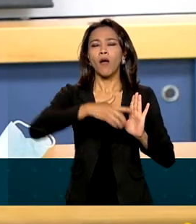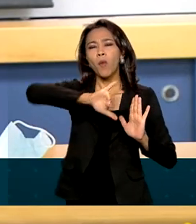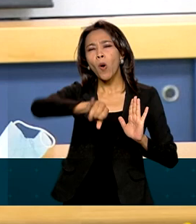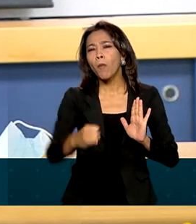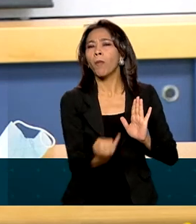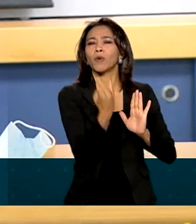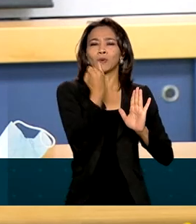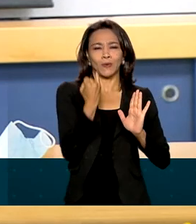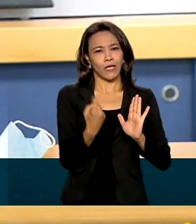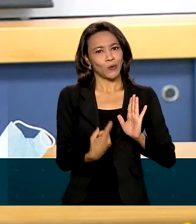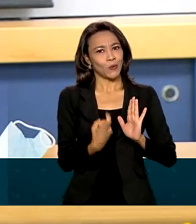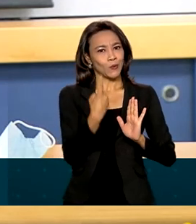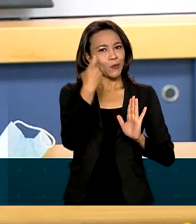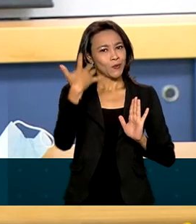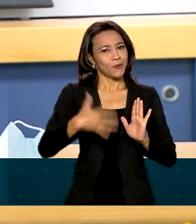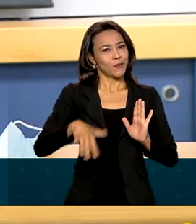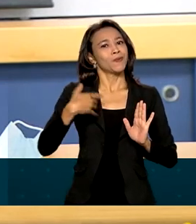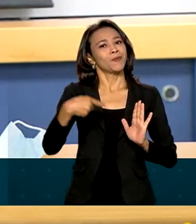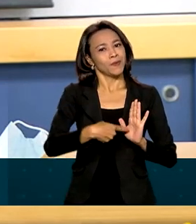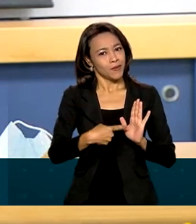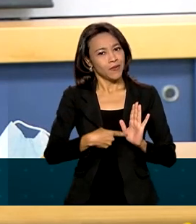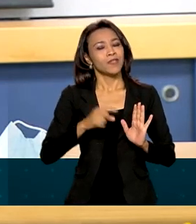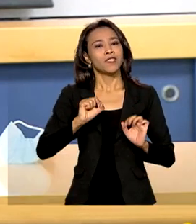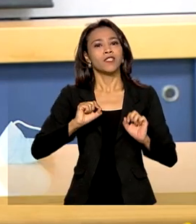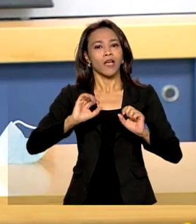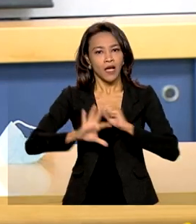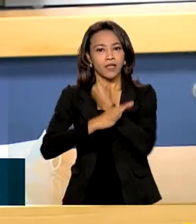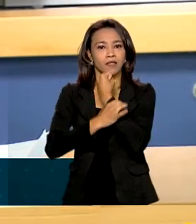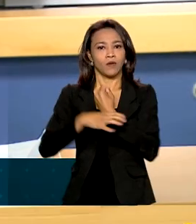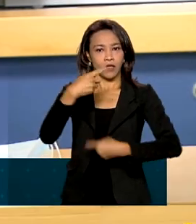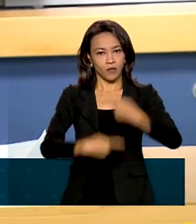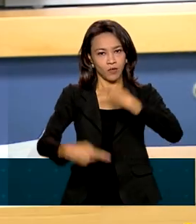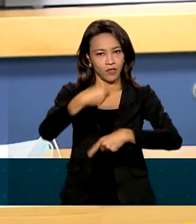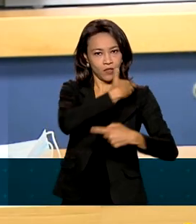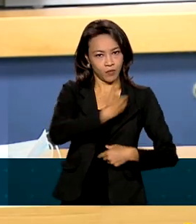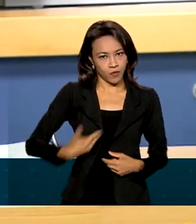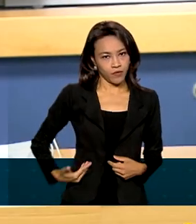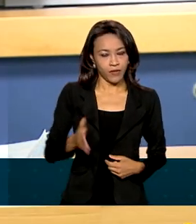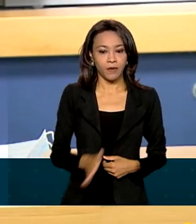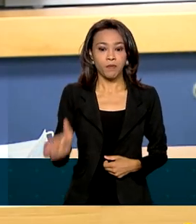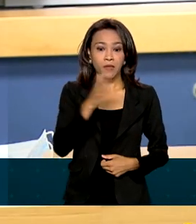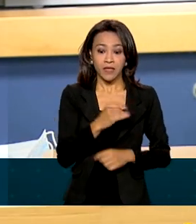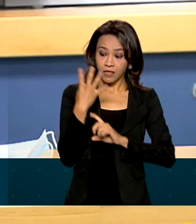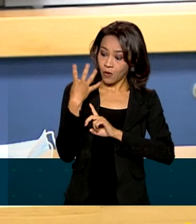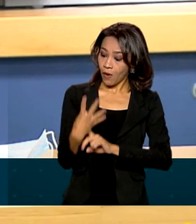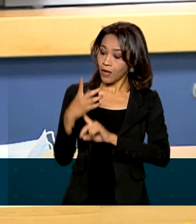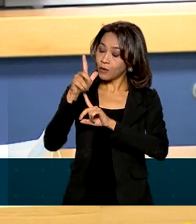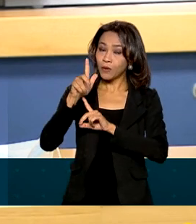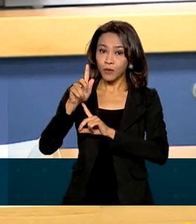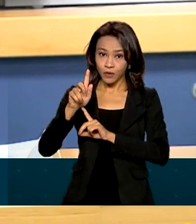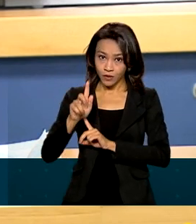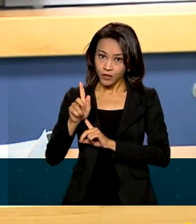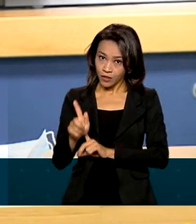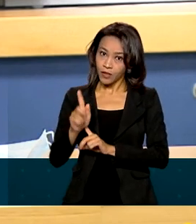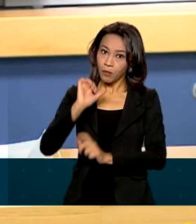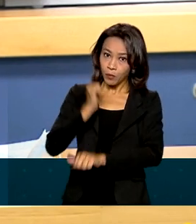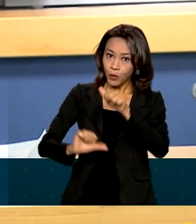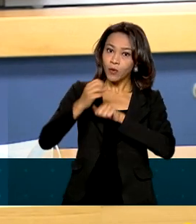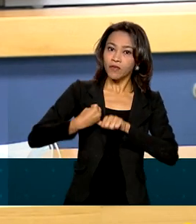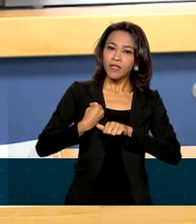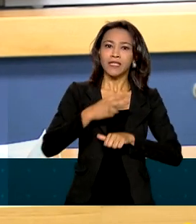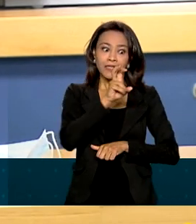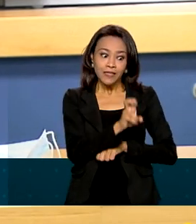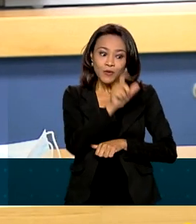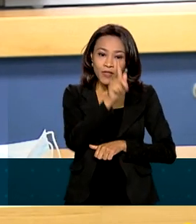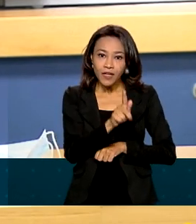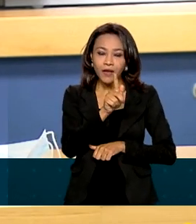singular de fazer valer políticas públicas. Eu sempre costumo dizer que se o 4G mudou a vida das pessoas, o